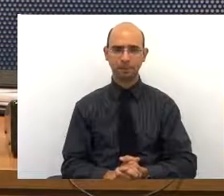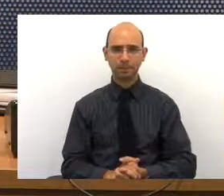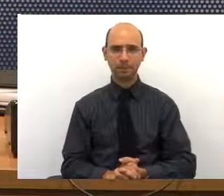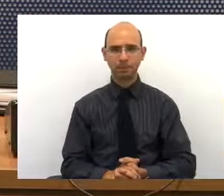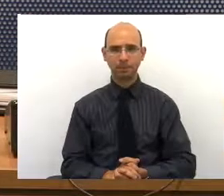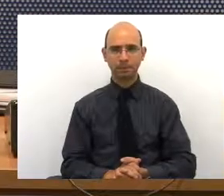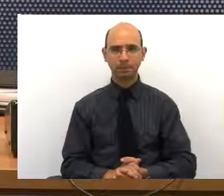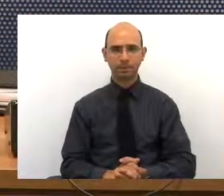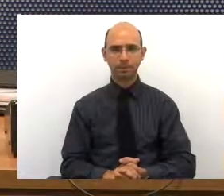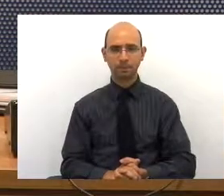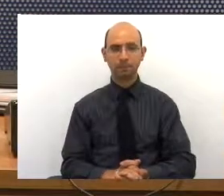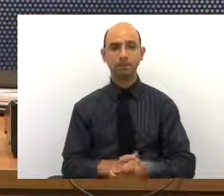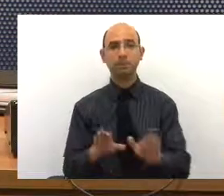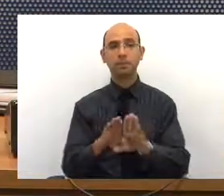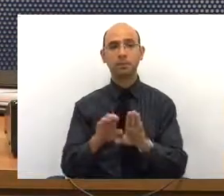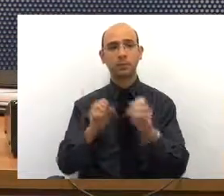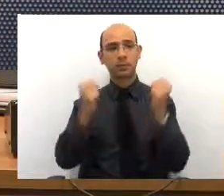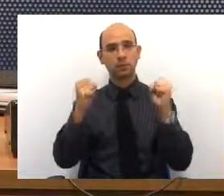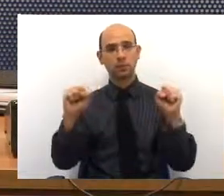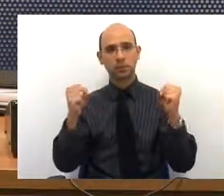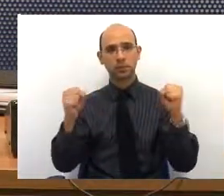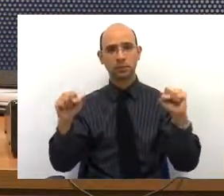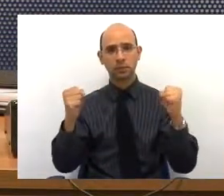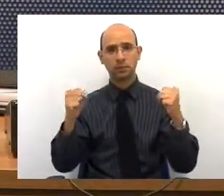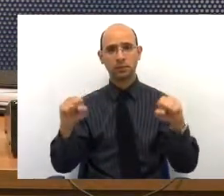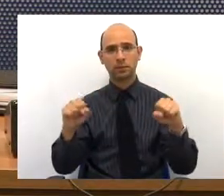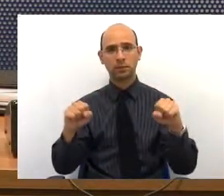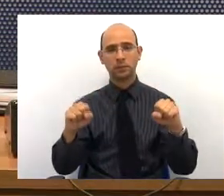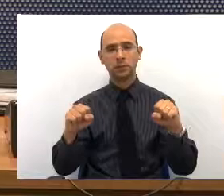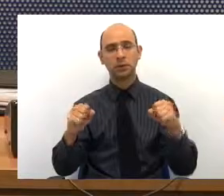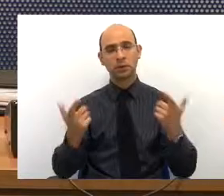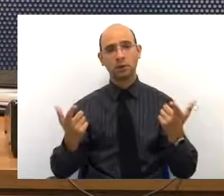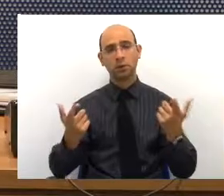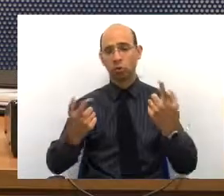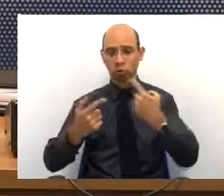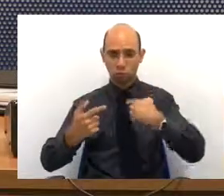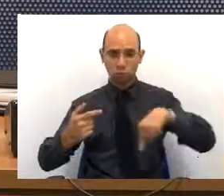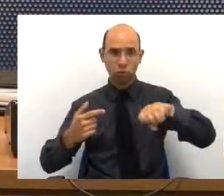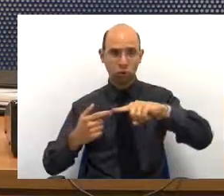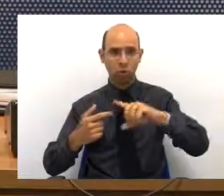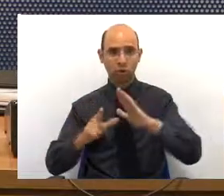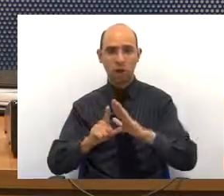A fisioterapia, não é, nós, antes,